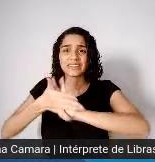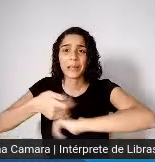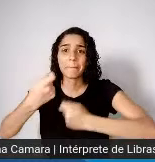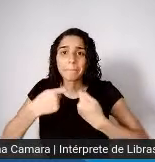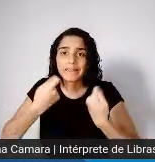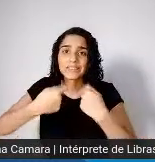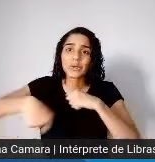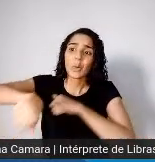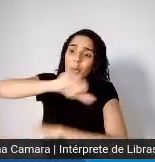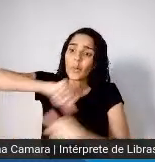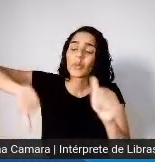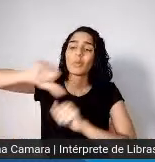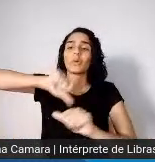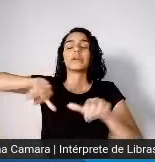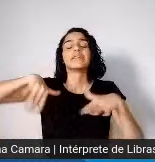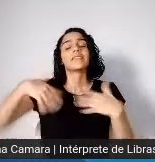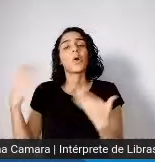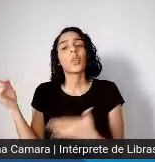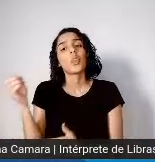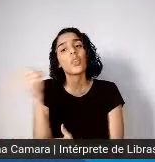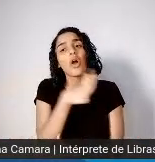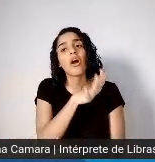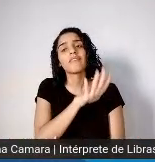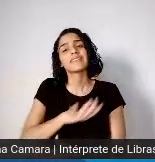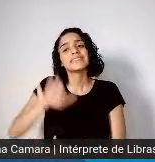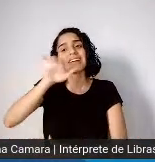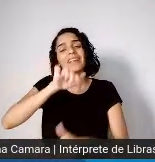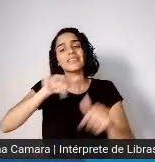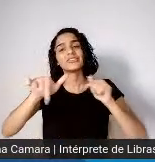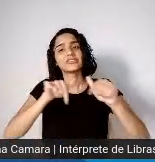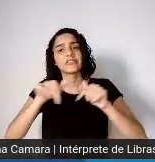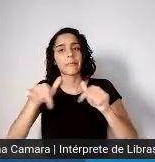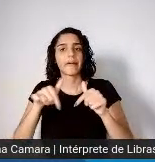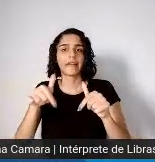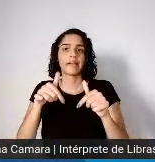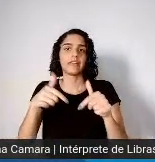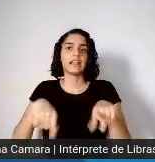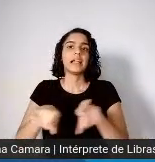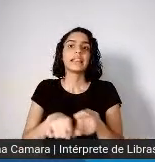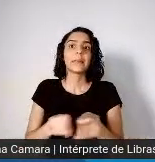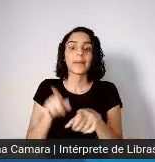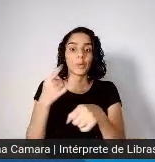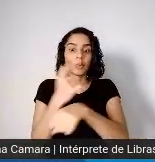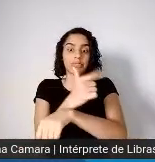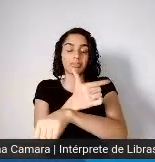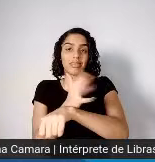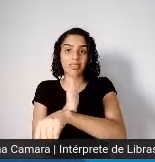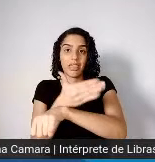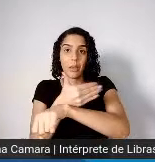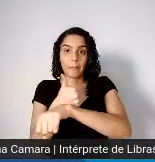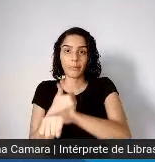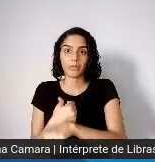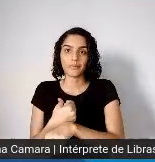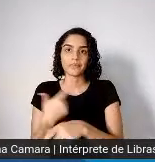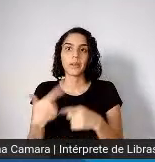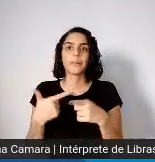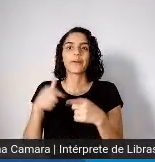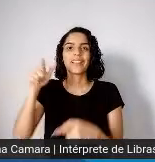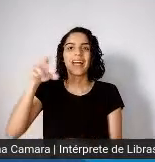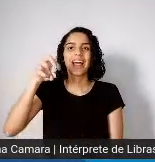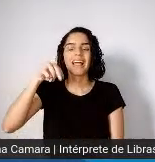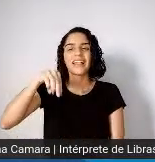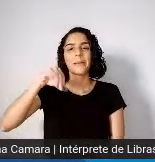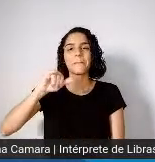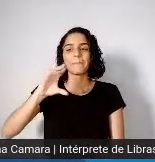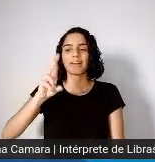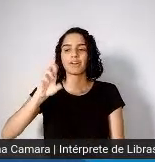novas formas de trabalho que surgem. A fluidez no tempo, veja, a Microsoft viu que os seus trabalhadores estavam trabalhando mais à